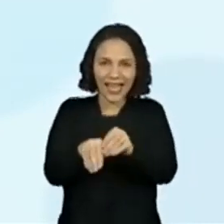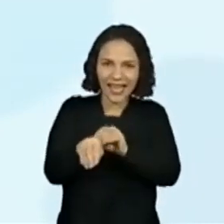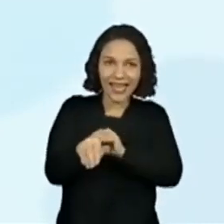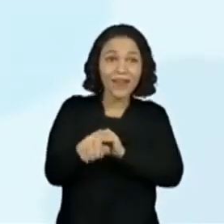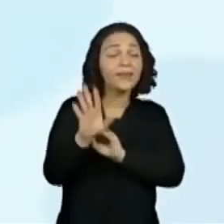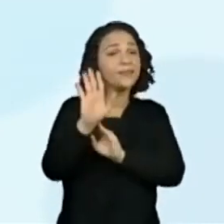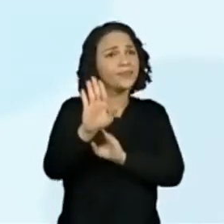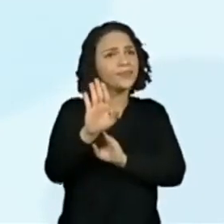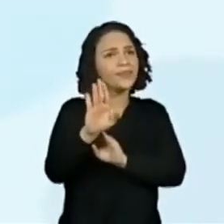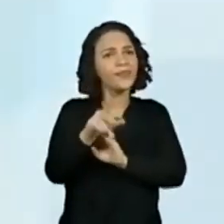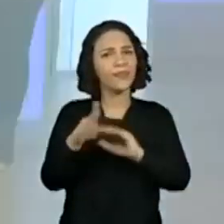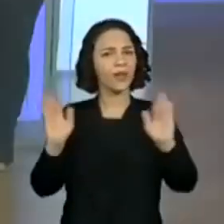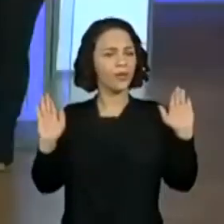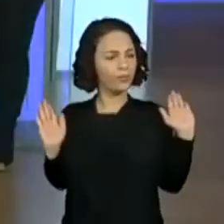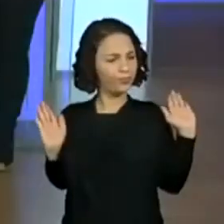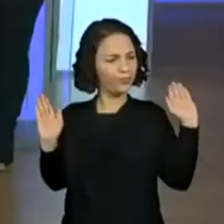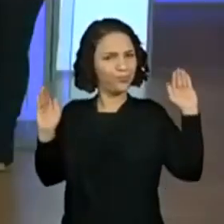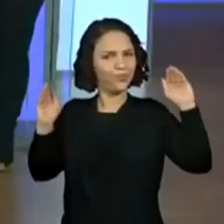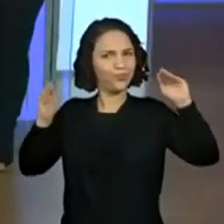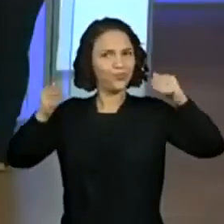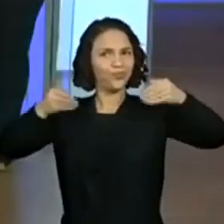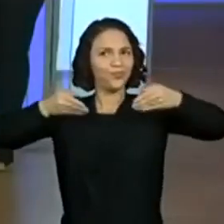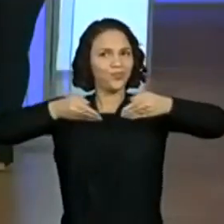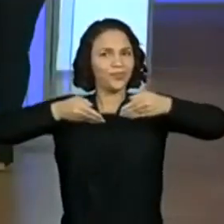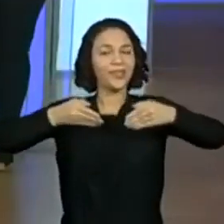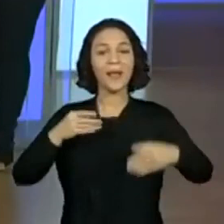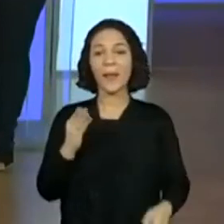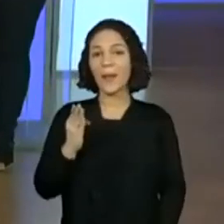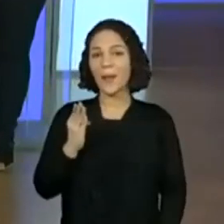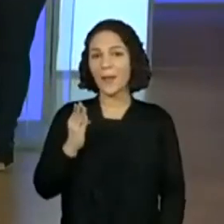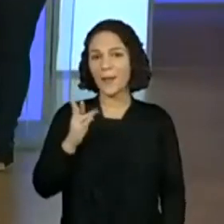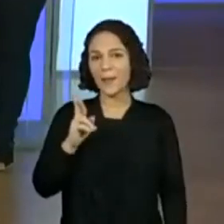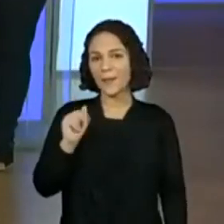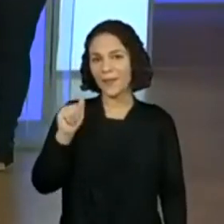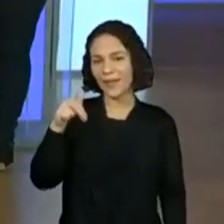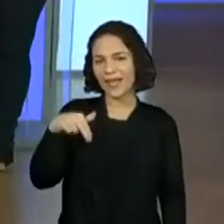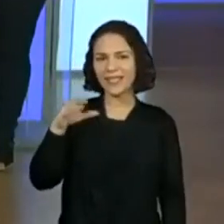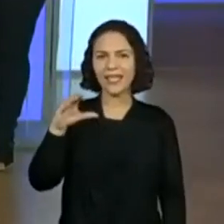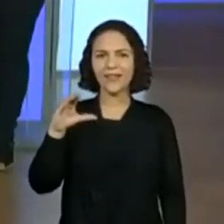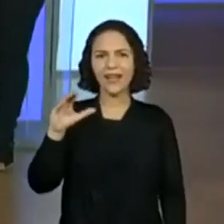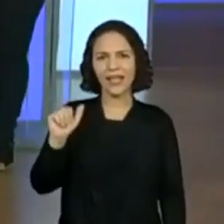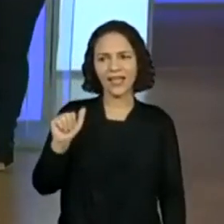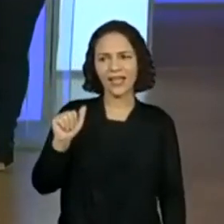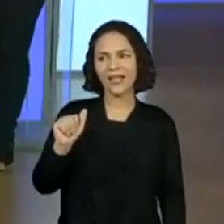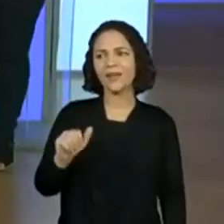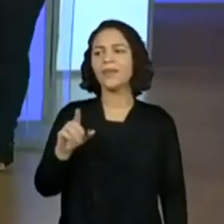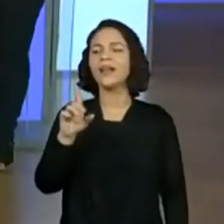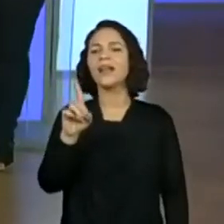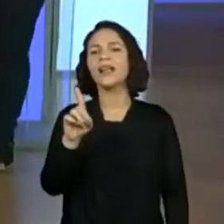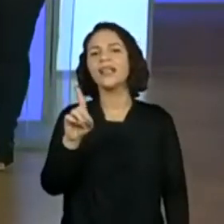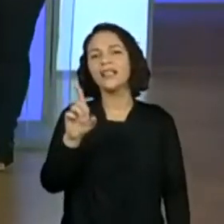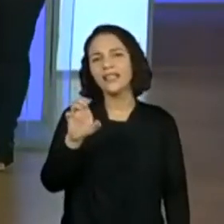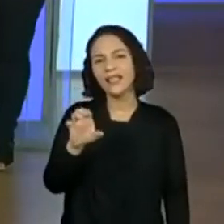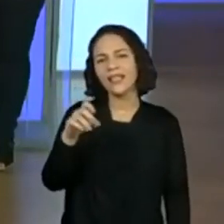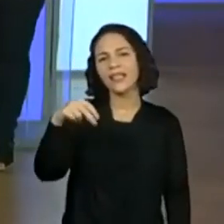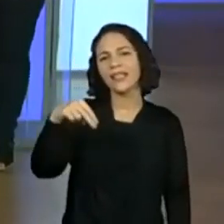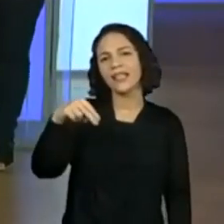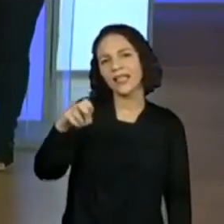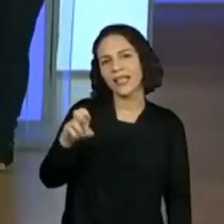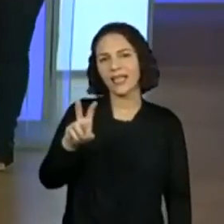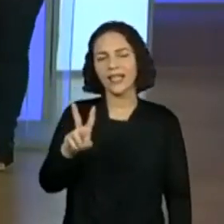bruxa, professora? Estão falando que sim, que Branca de Neve tem bruxa. Mas só dessas que a gente citou aí,